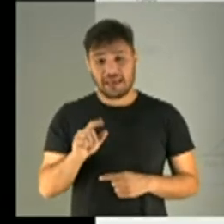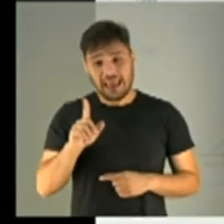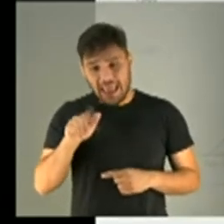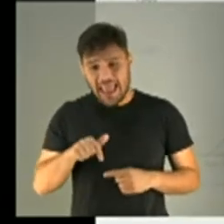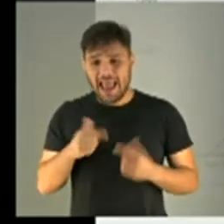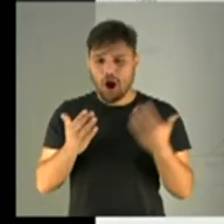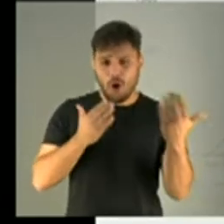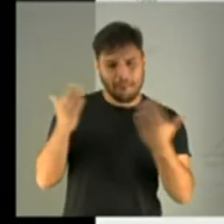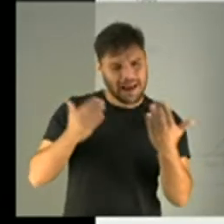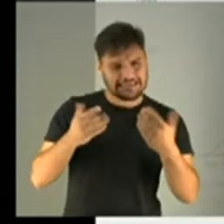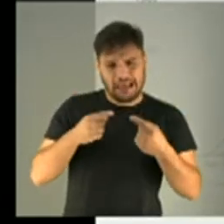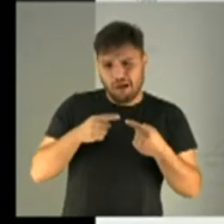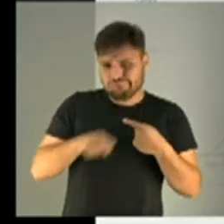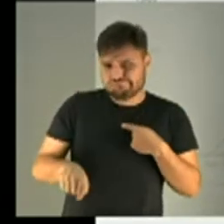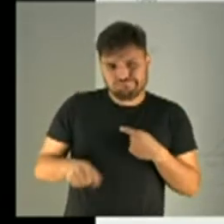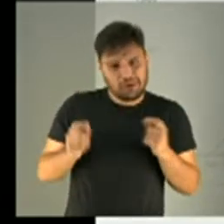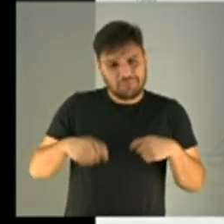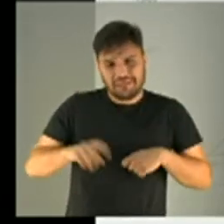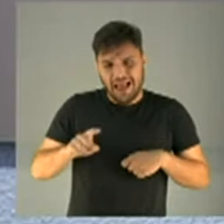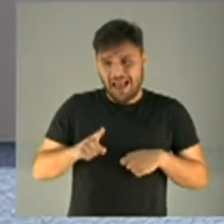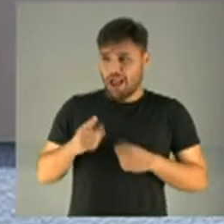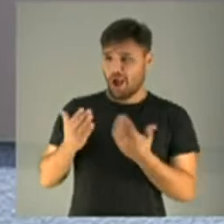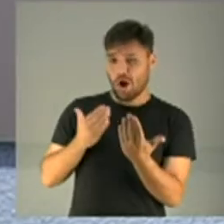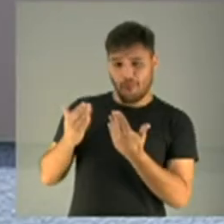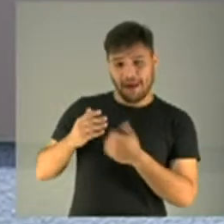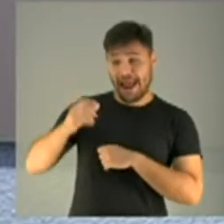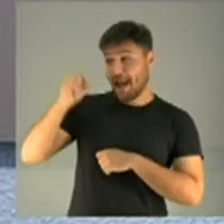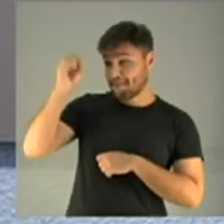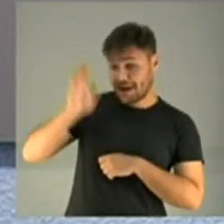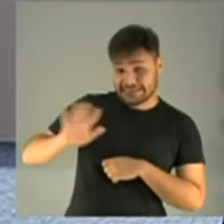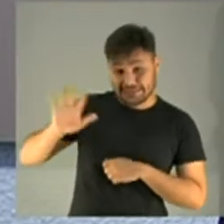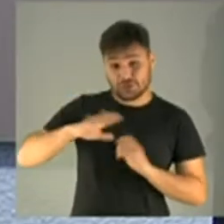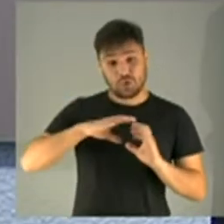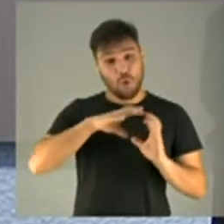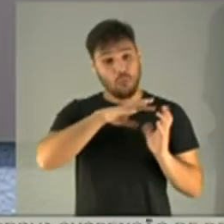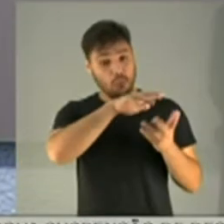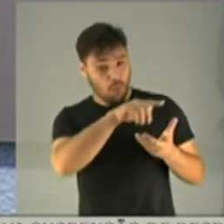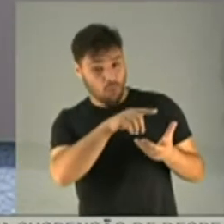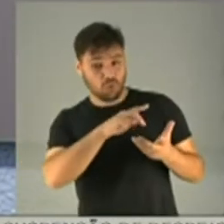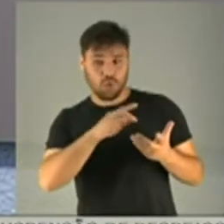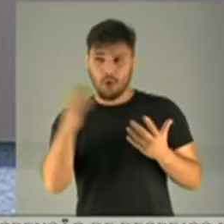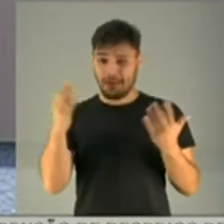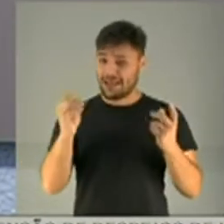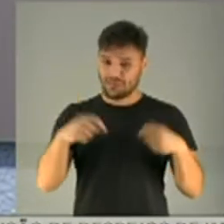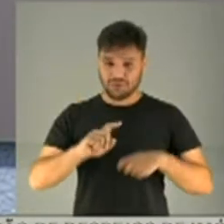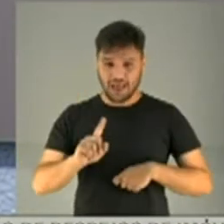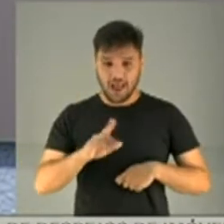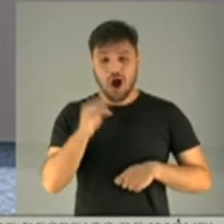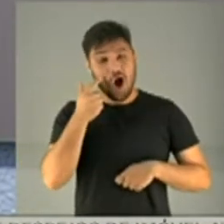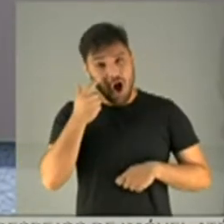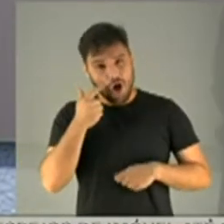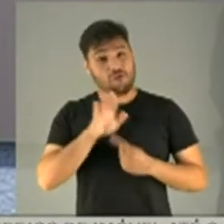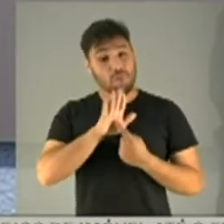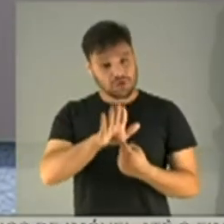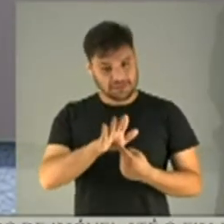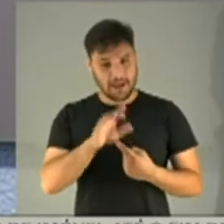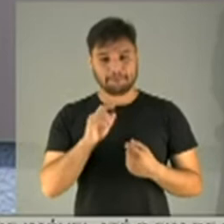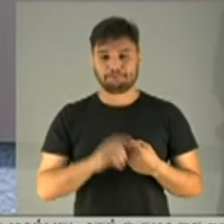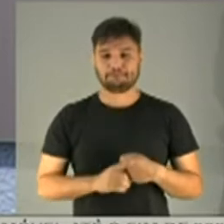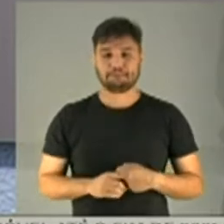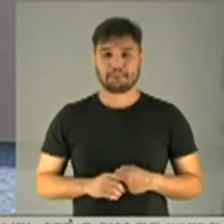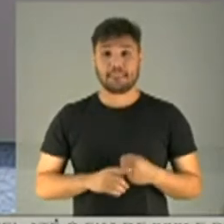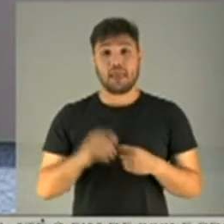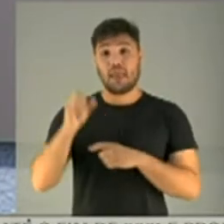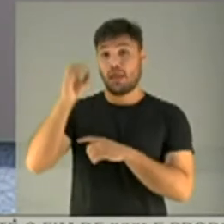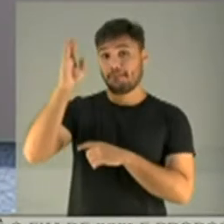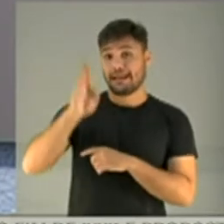comparação injusta. Não pode comparar o Brasil com a média mundial. Então eu faço um conjunto de três comparações. Primeiro,